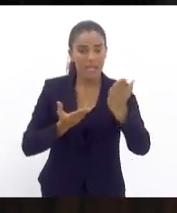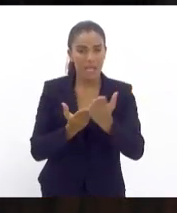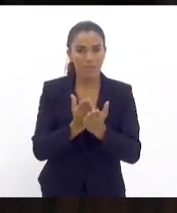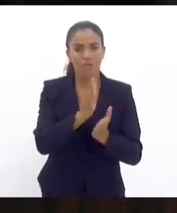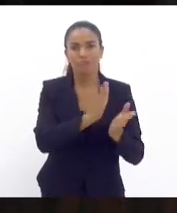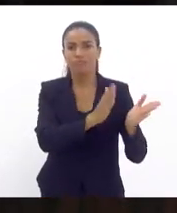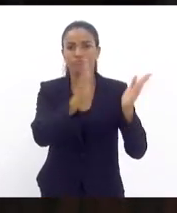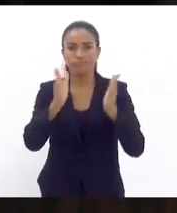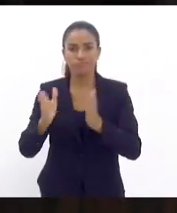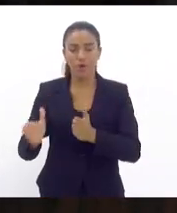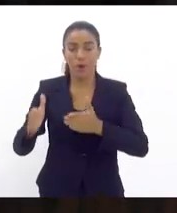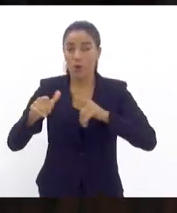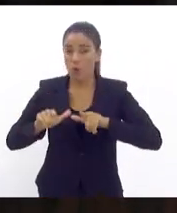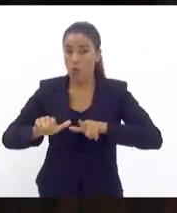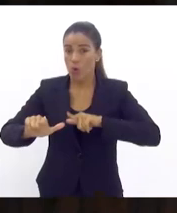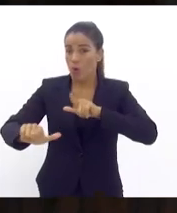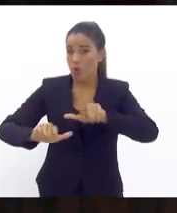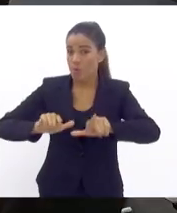expediente inicial.